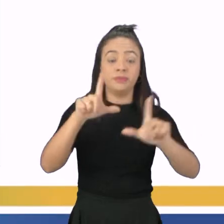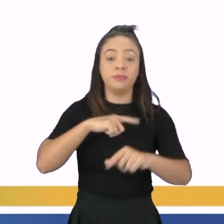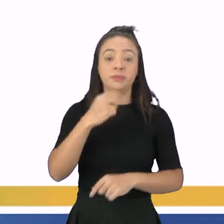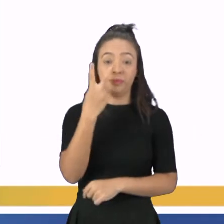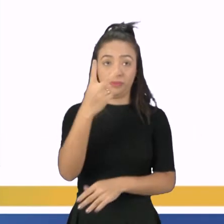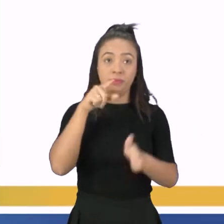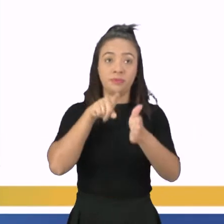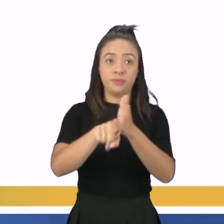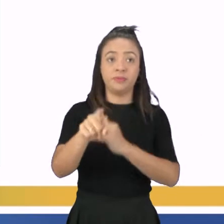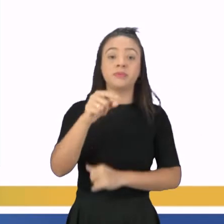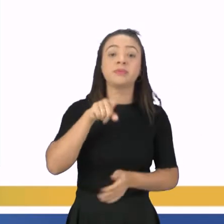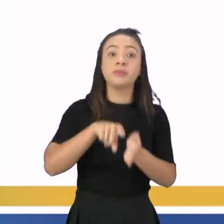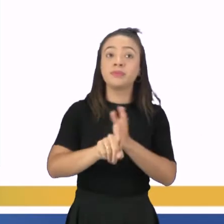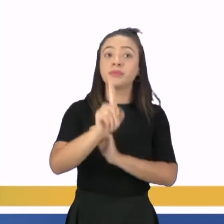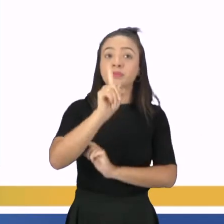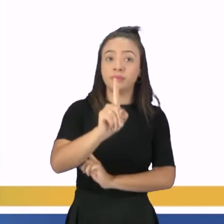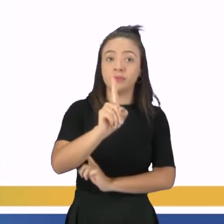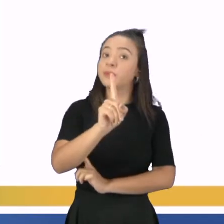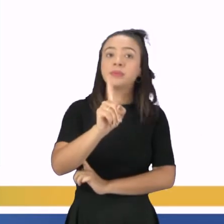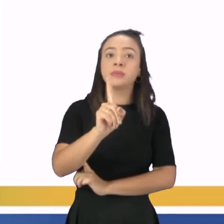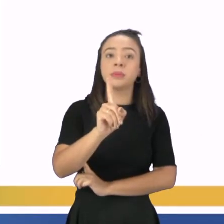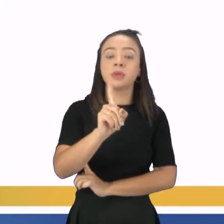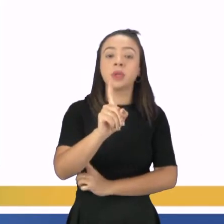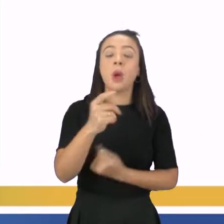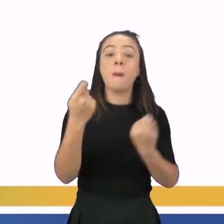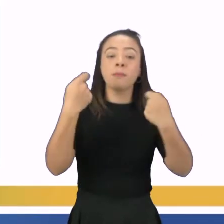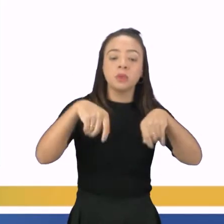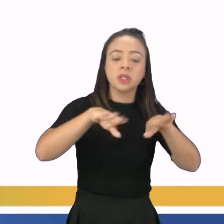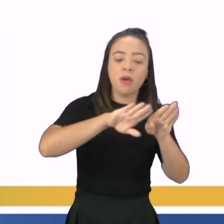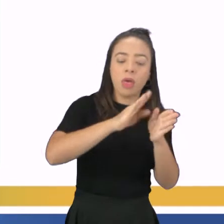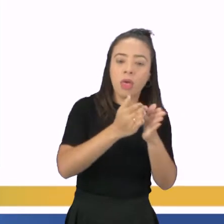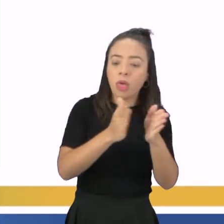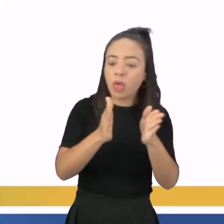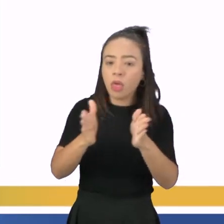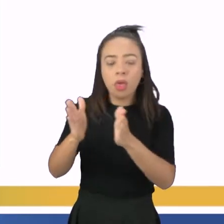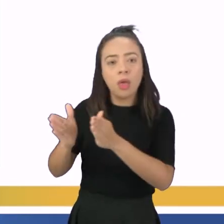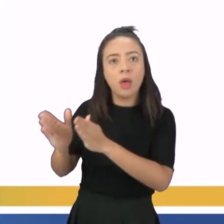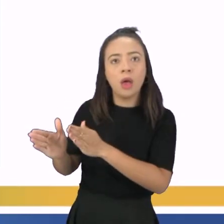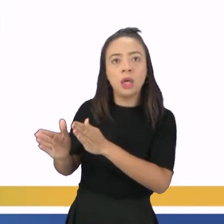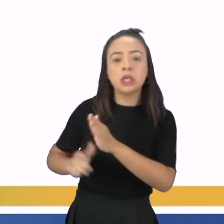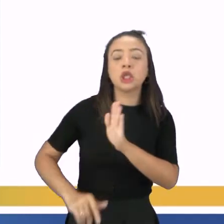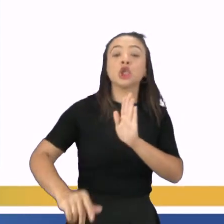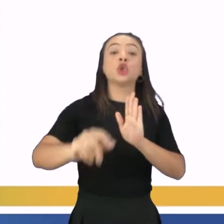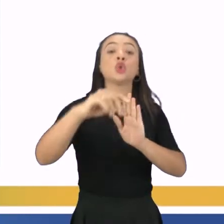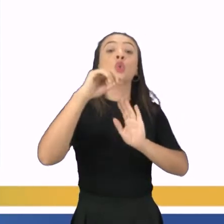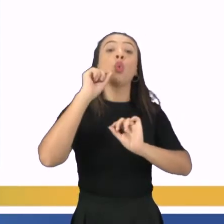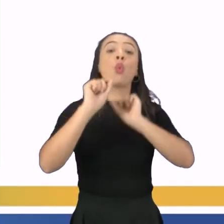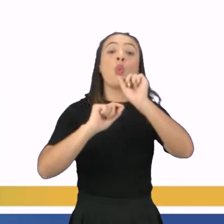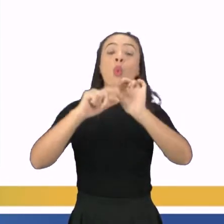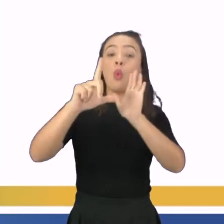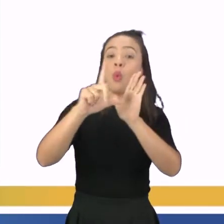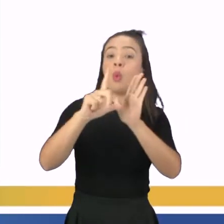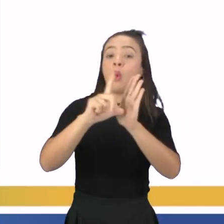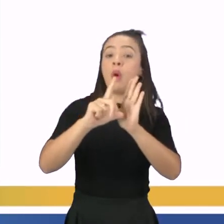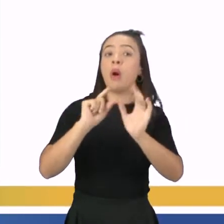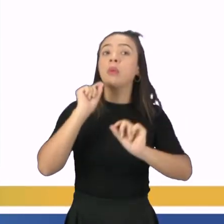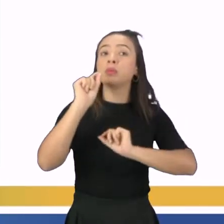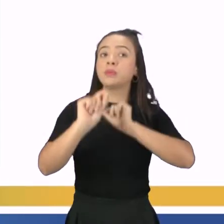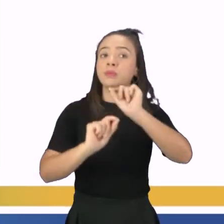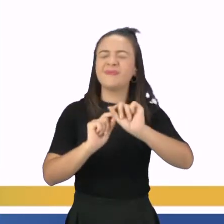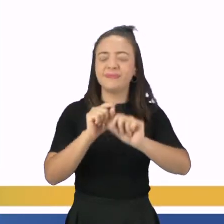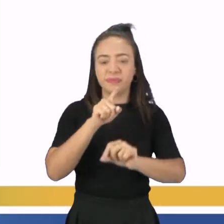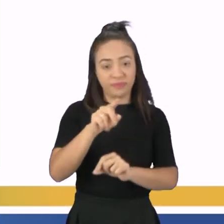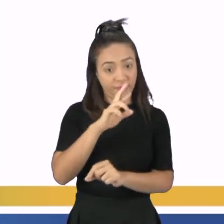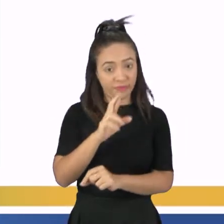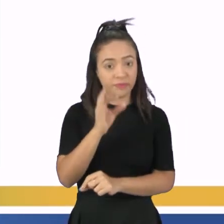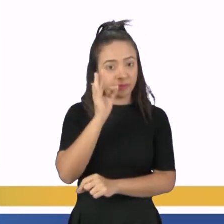duas questões. Questão número 1. Uma das divisões mais básicas do sistema reprodutor masculino é... E aí você vai me